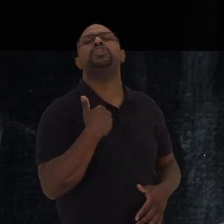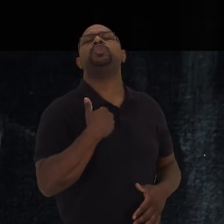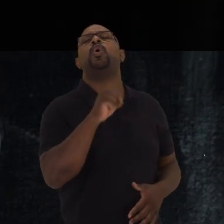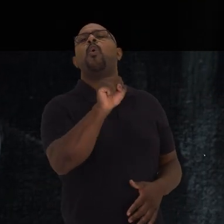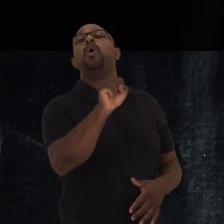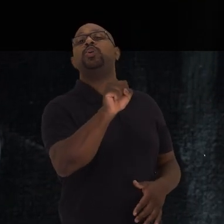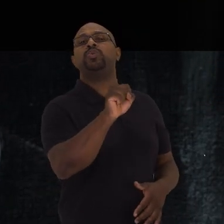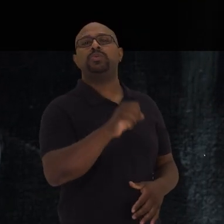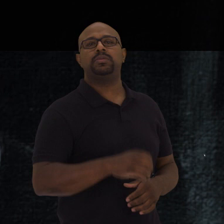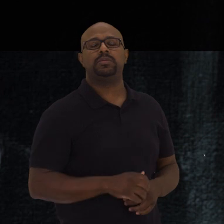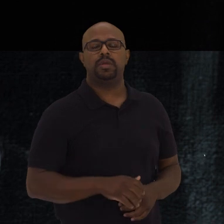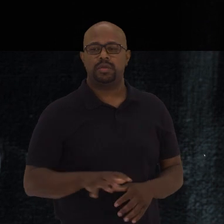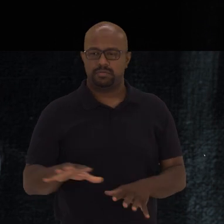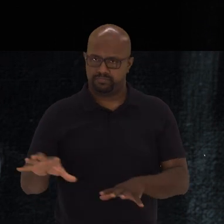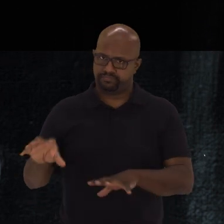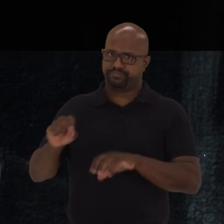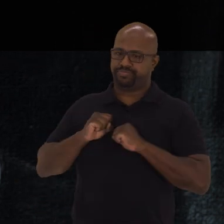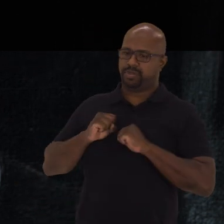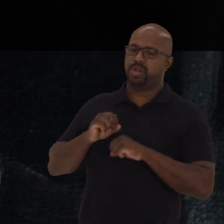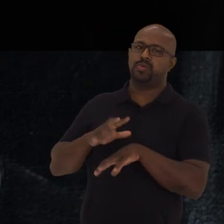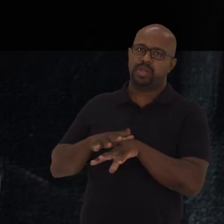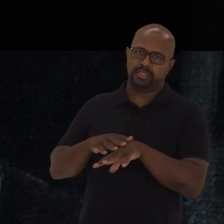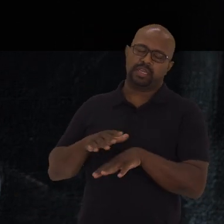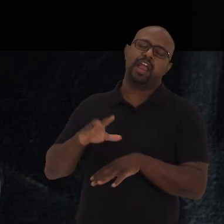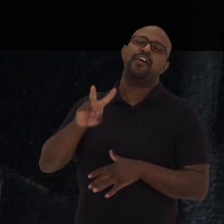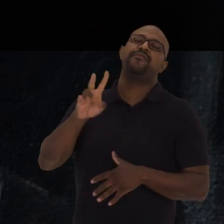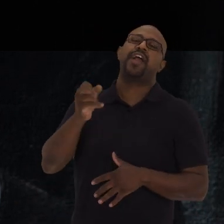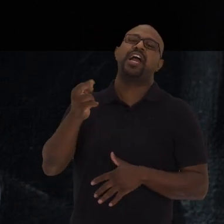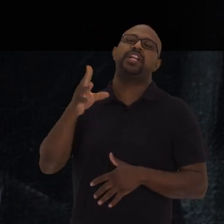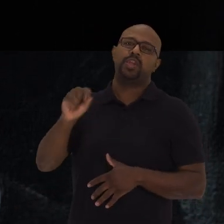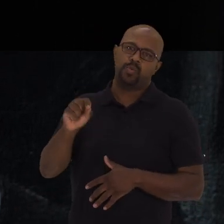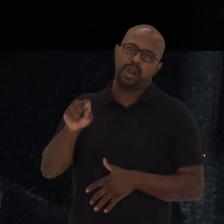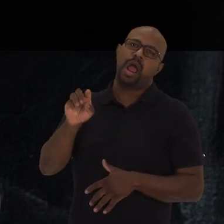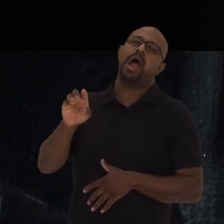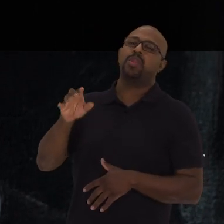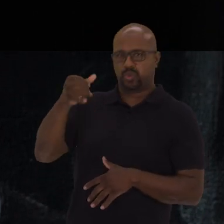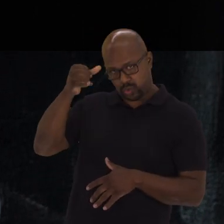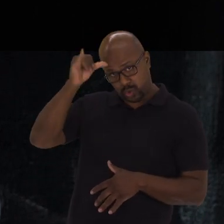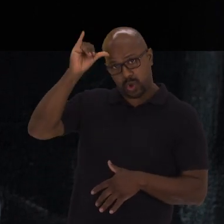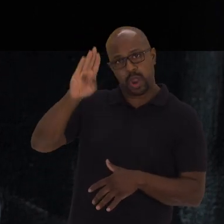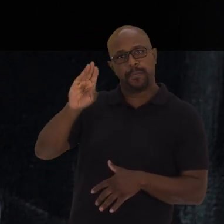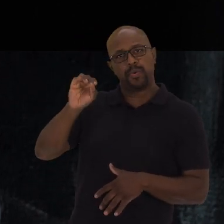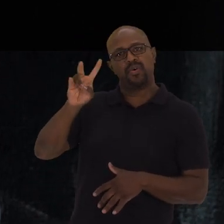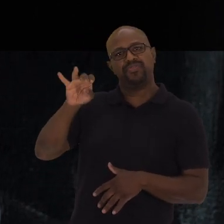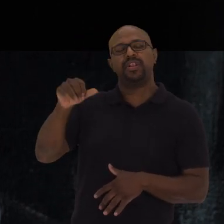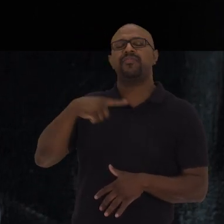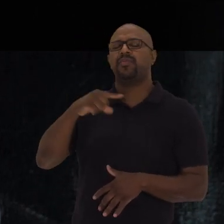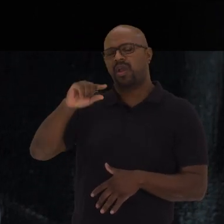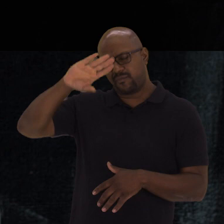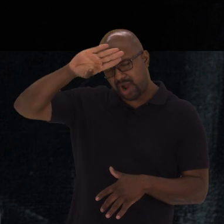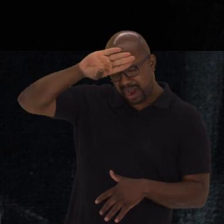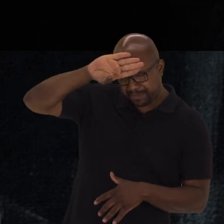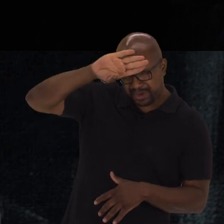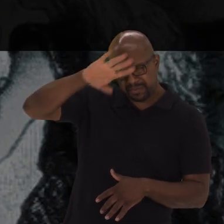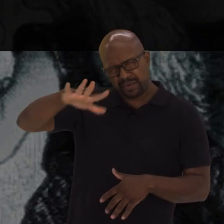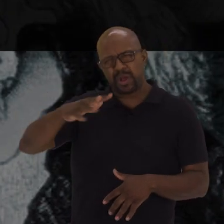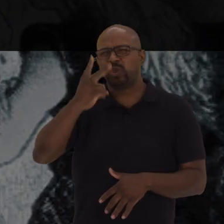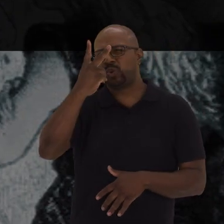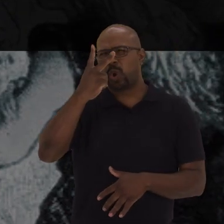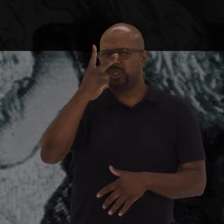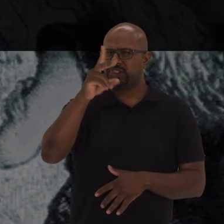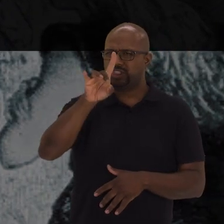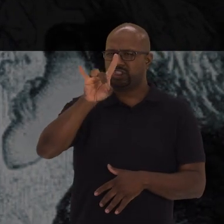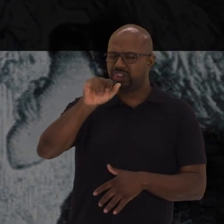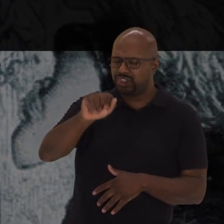contraiu essa doença A varíola bovina E ficou um pouco febril durante uns 2 dias Mas logo